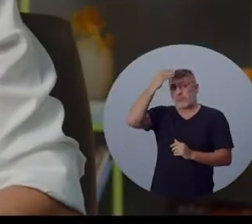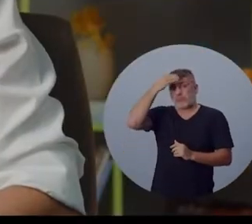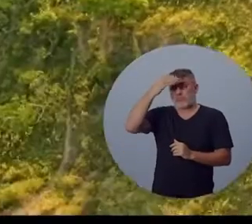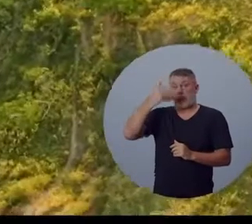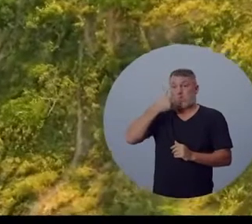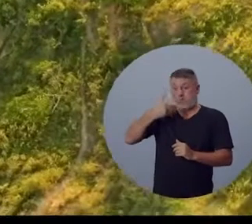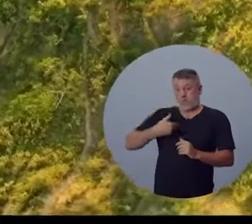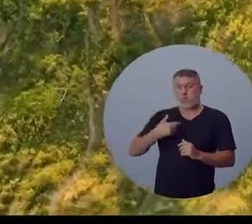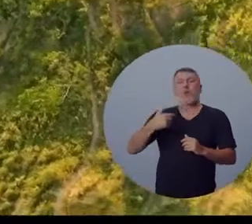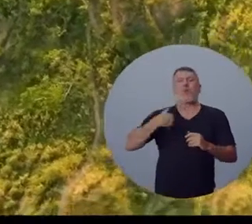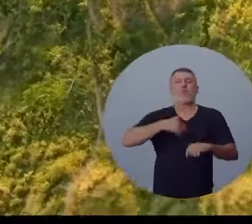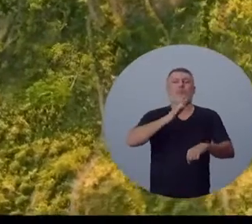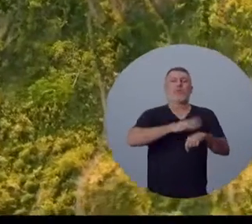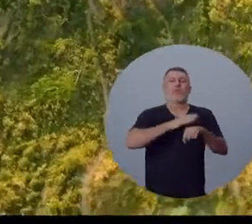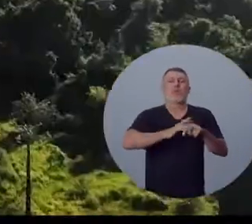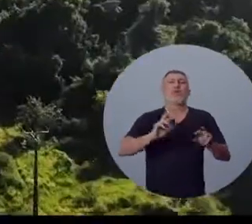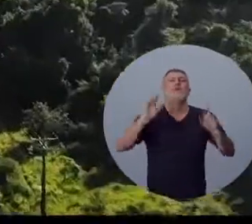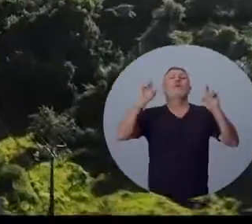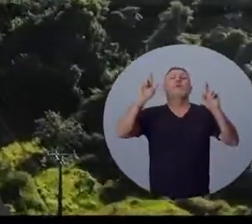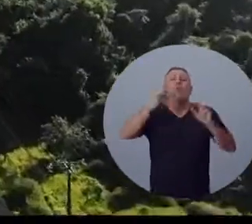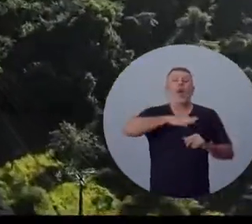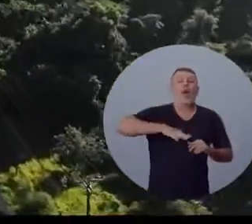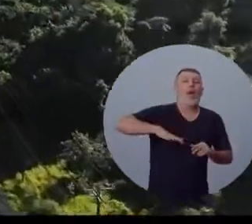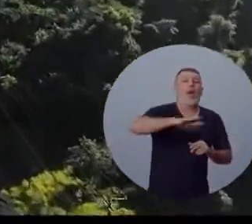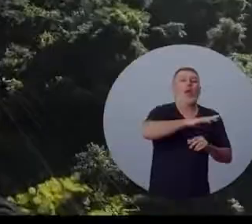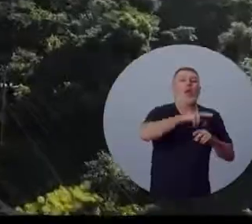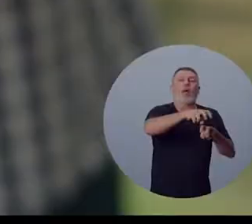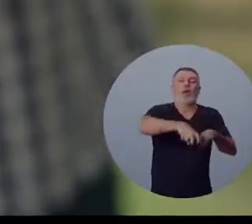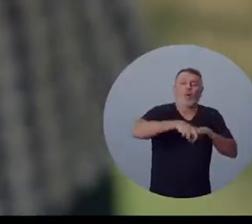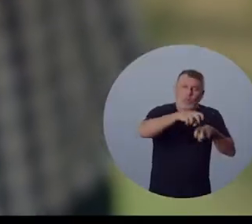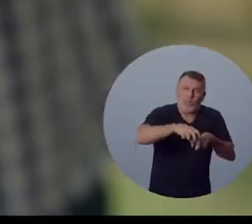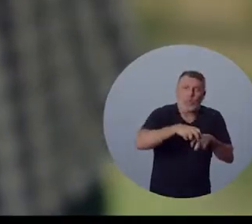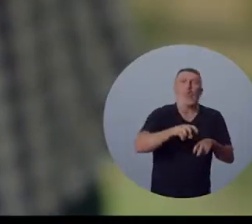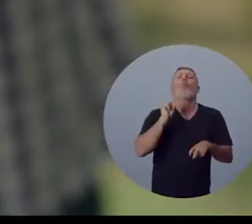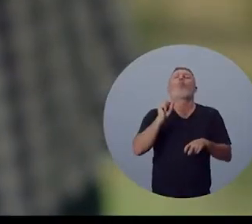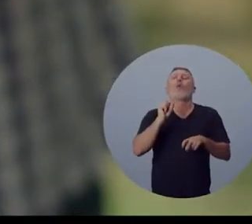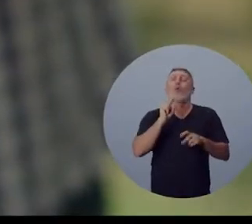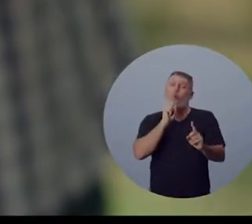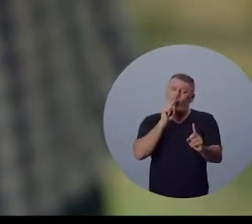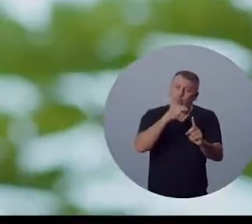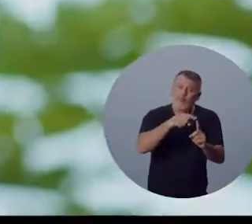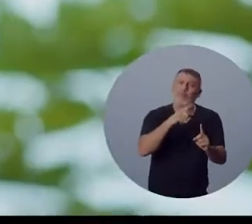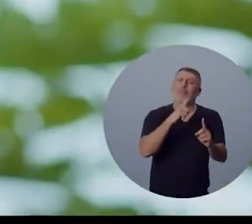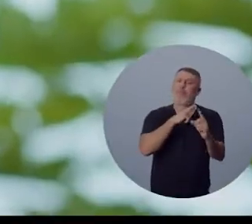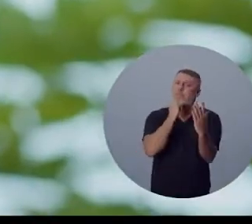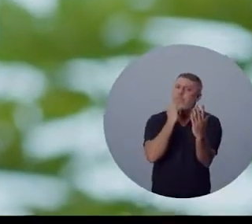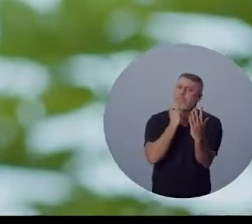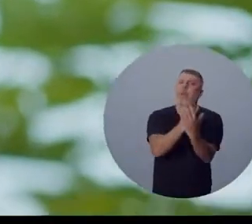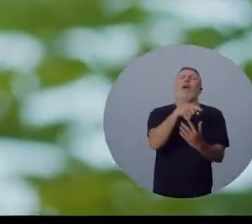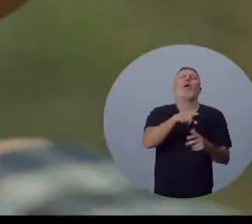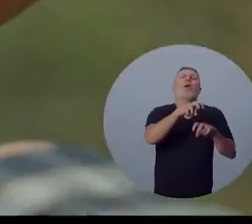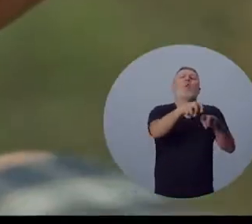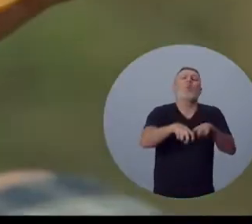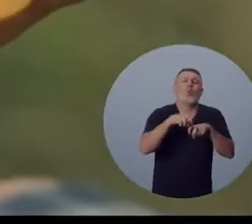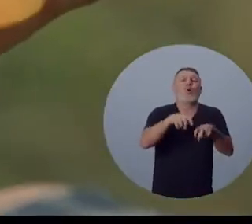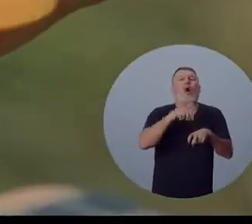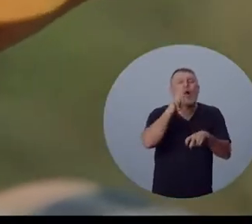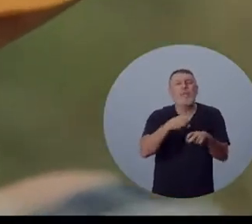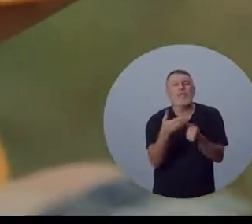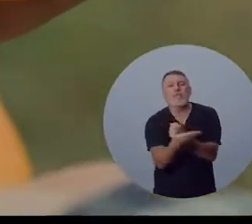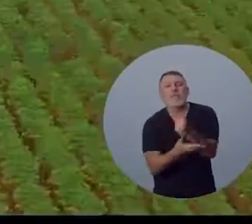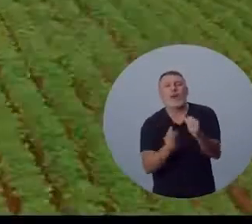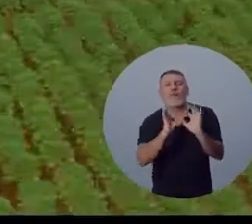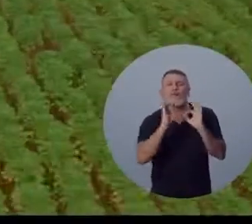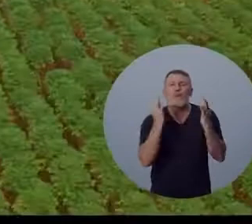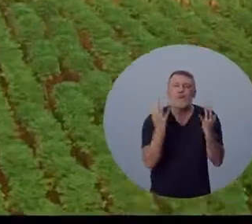do Casa Grande, vou coordenar pessoalmente as ações para a agricultura. Uma agricultura que tem uma marca muito forte, que é a marca da